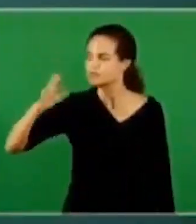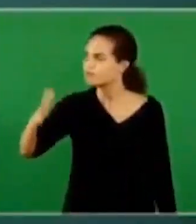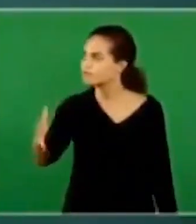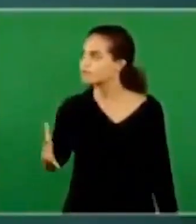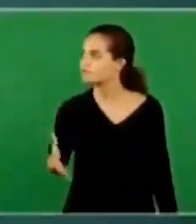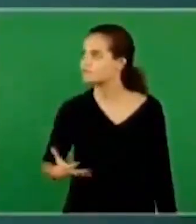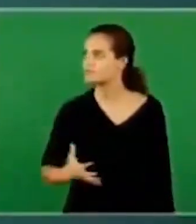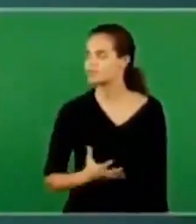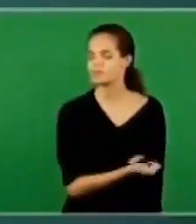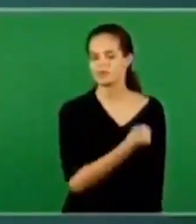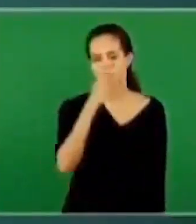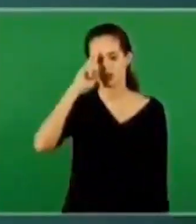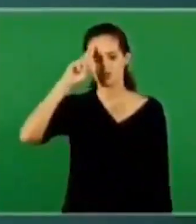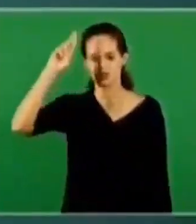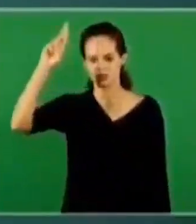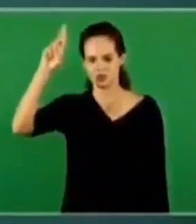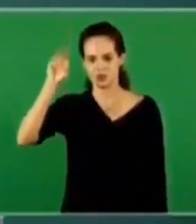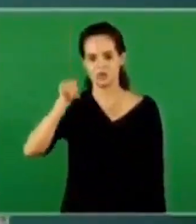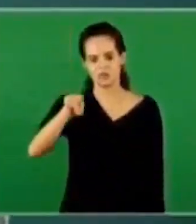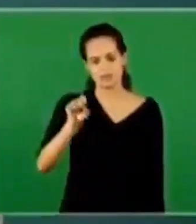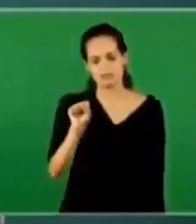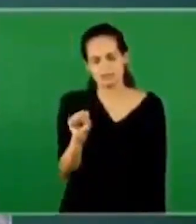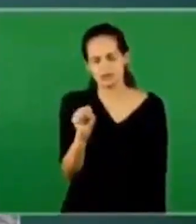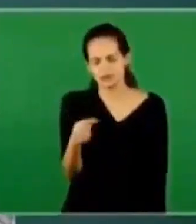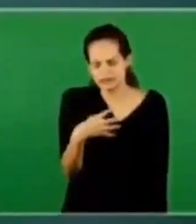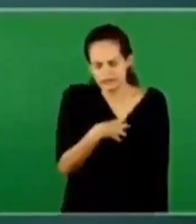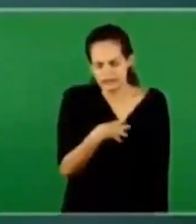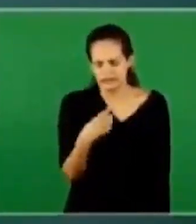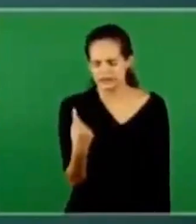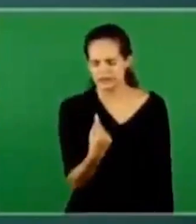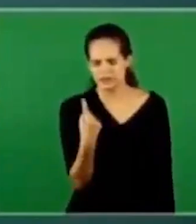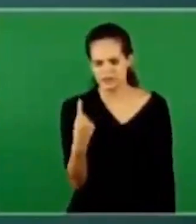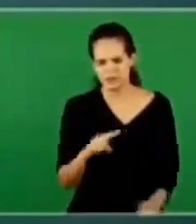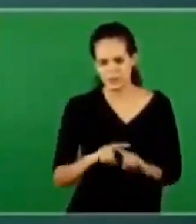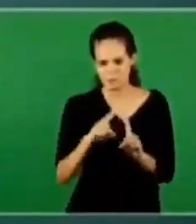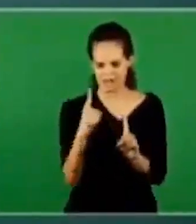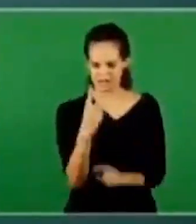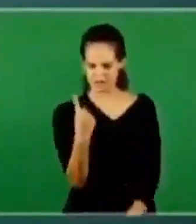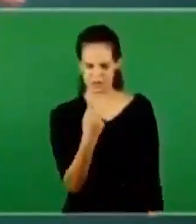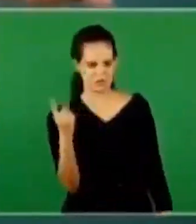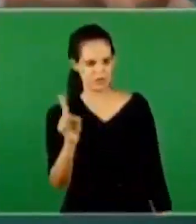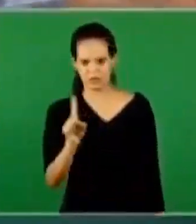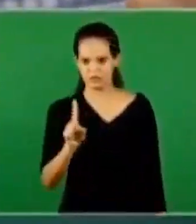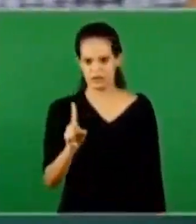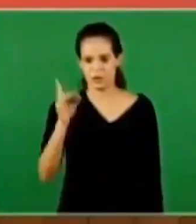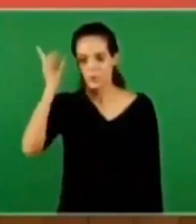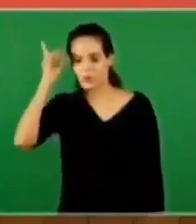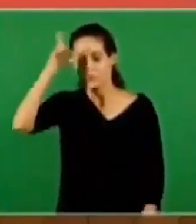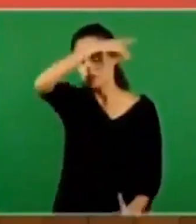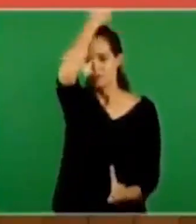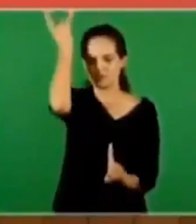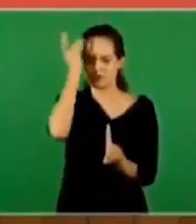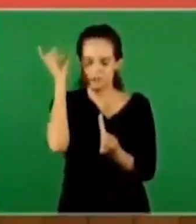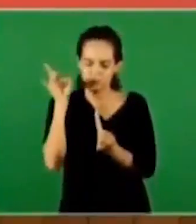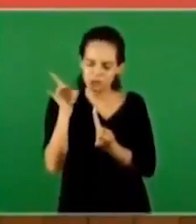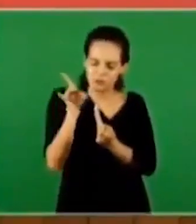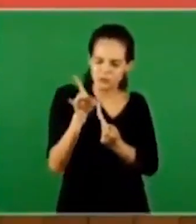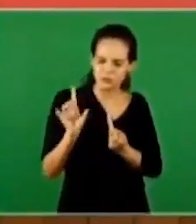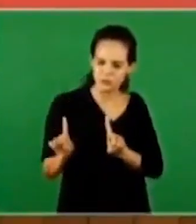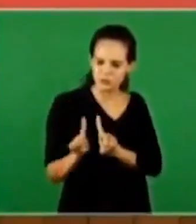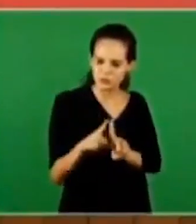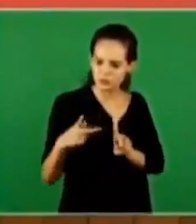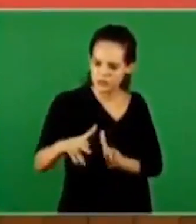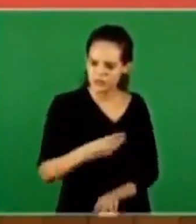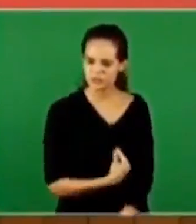Você pode se sentir sozinho. Mas você não está sozinho. O Espírito Santo está contigo. O Espírito